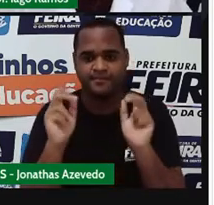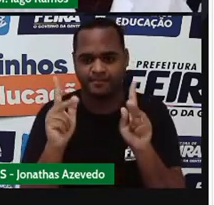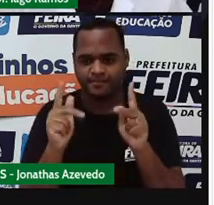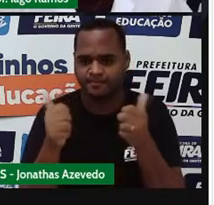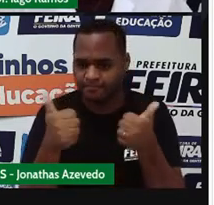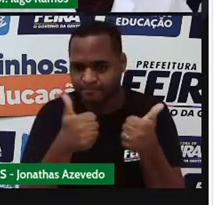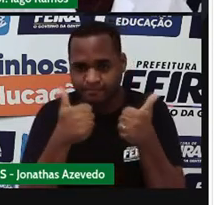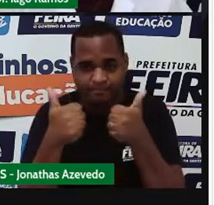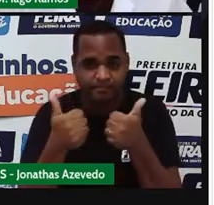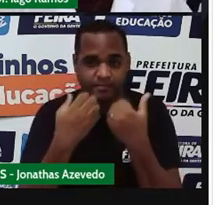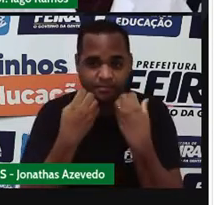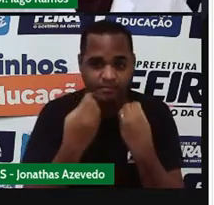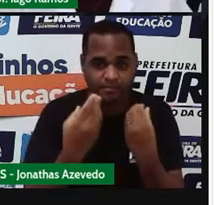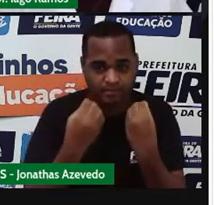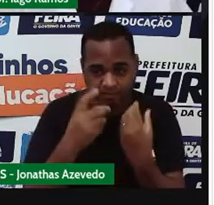tudo bem?